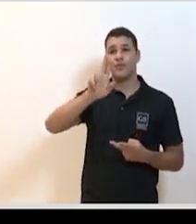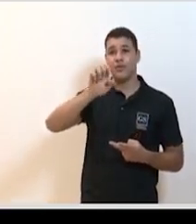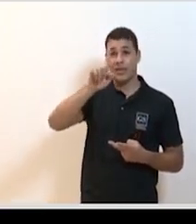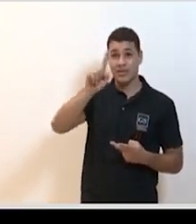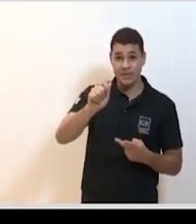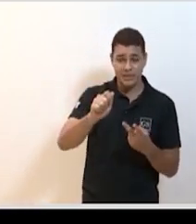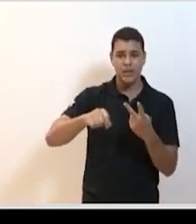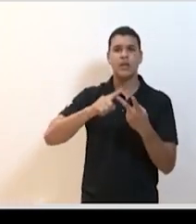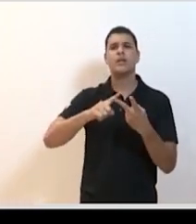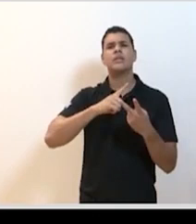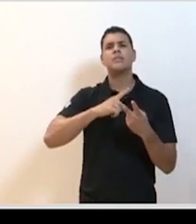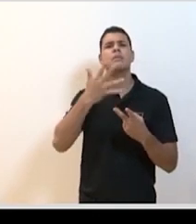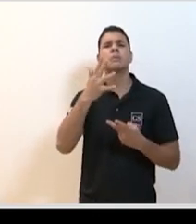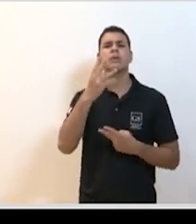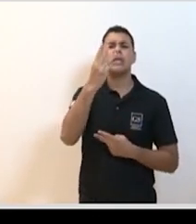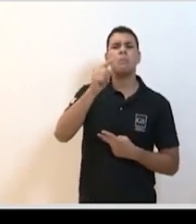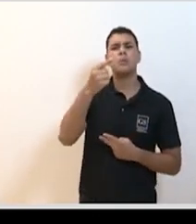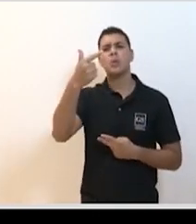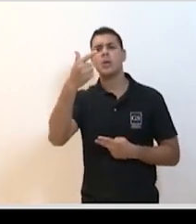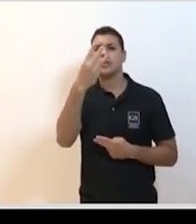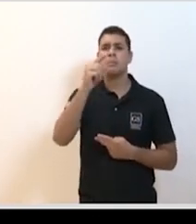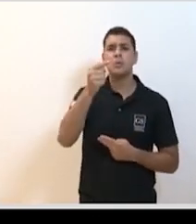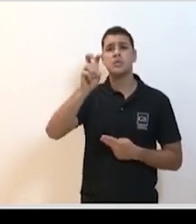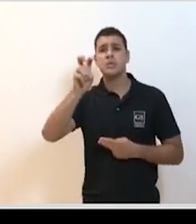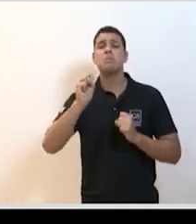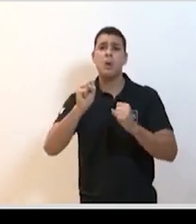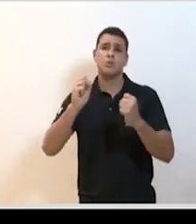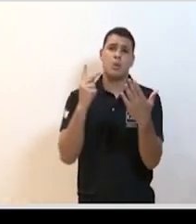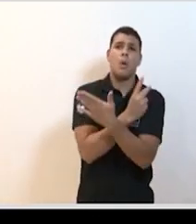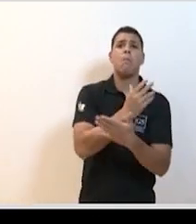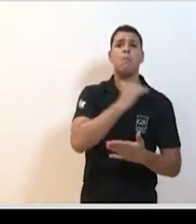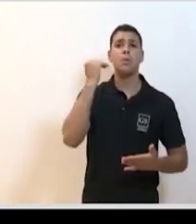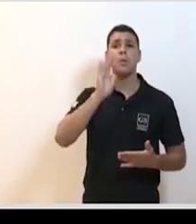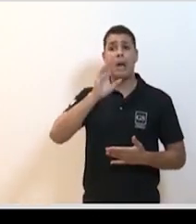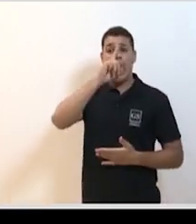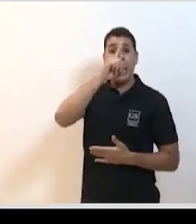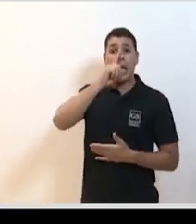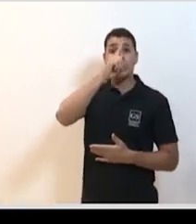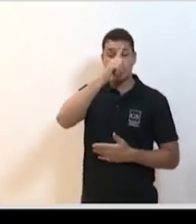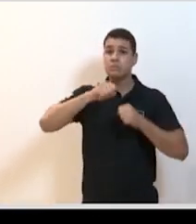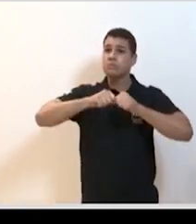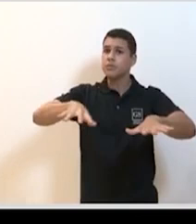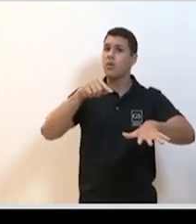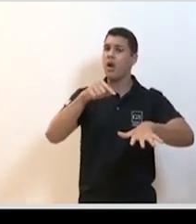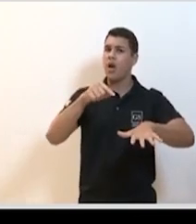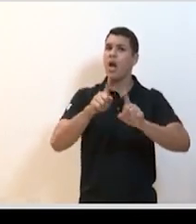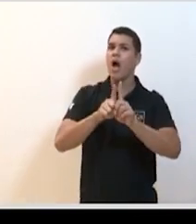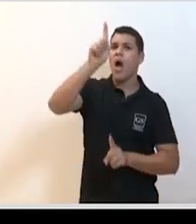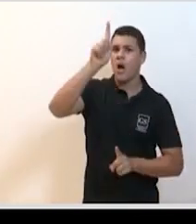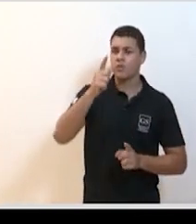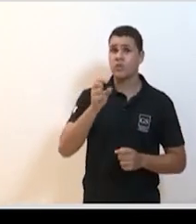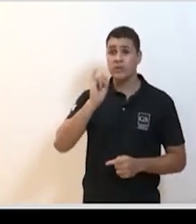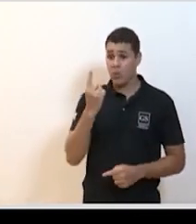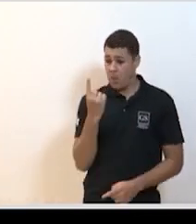3.2, 3.5. Mas mesmo isso, do ponto de vista de risco de uma epidemia, altíssimo. Se cada pessoa é capaz